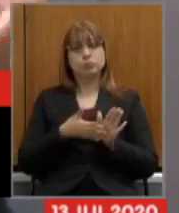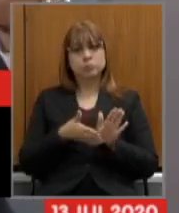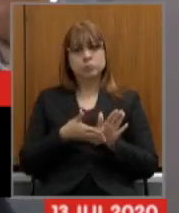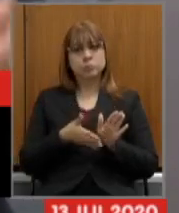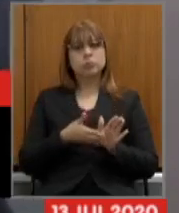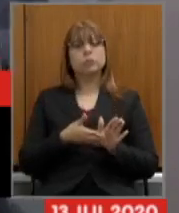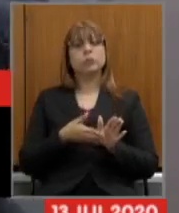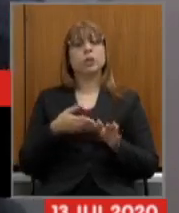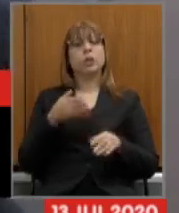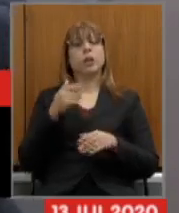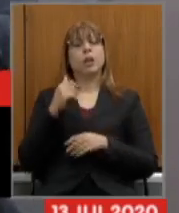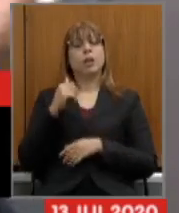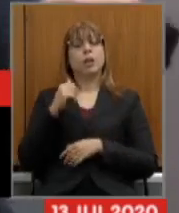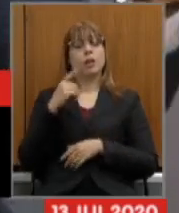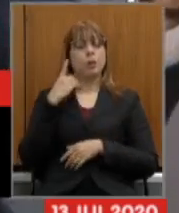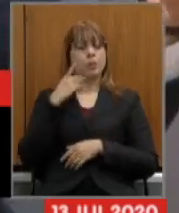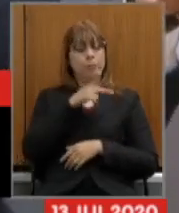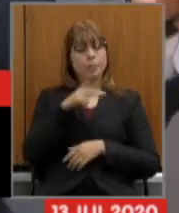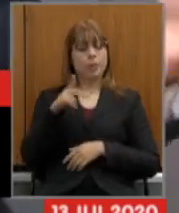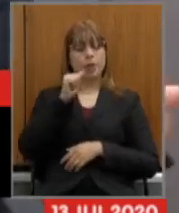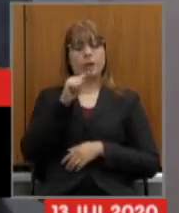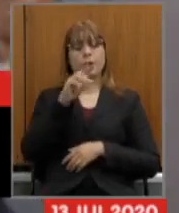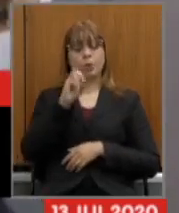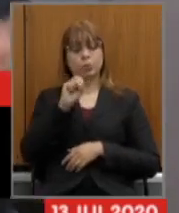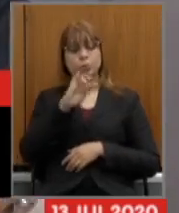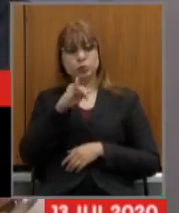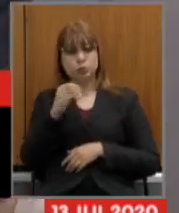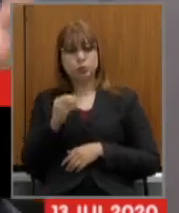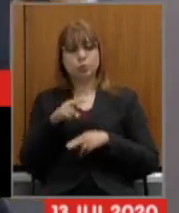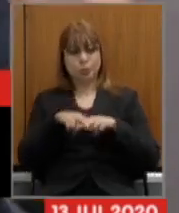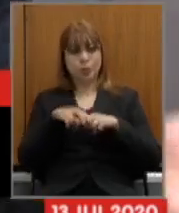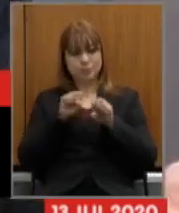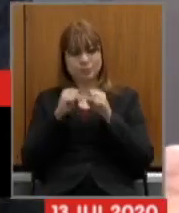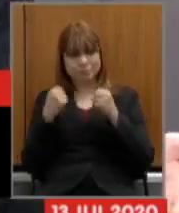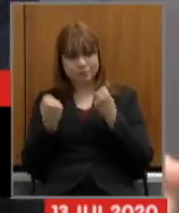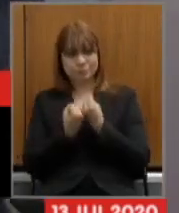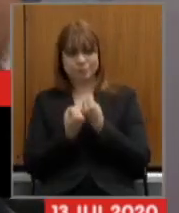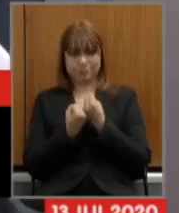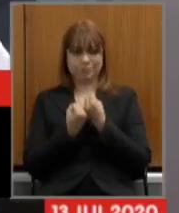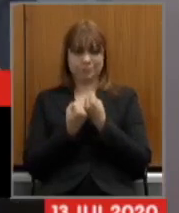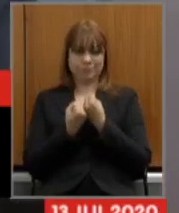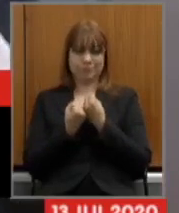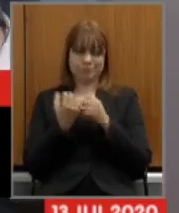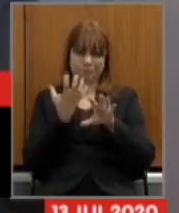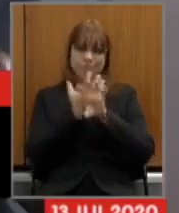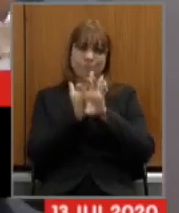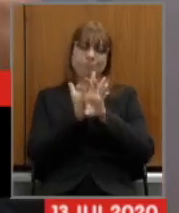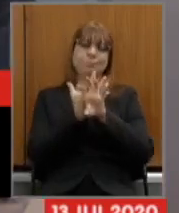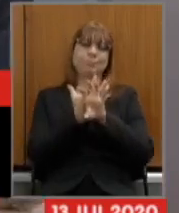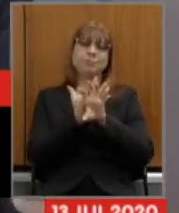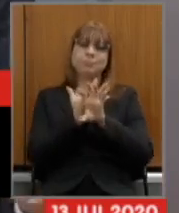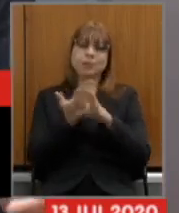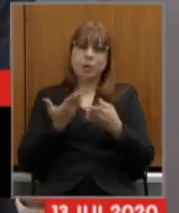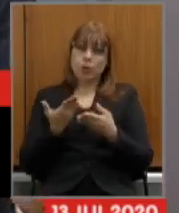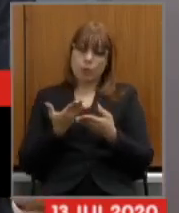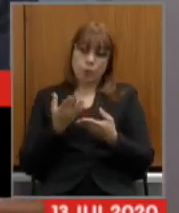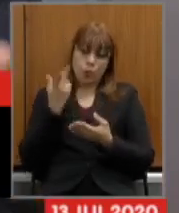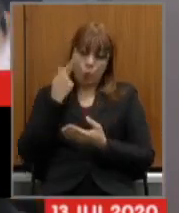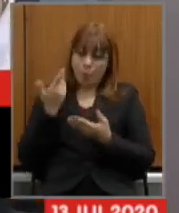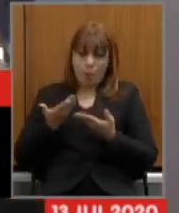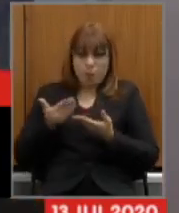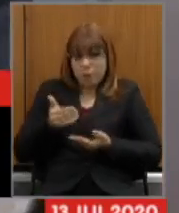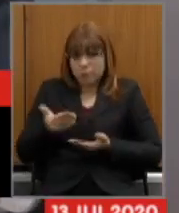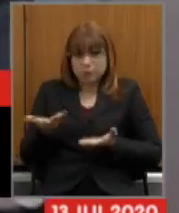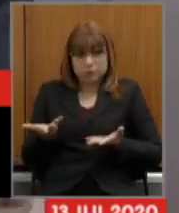presidente Agostinho Patrus e demais deputados da casa pelo seminário pelo webinário esse é o nosso novo normal deputado Sargento Rodrigues